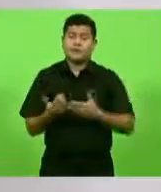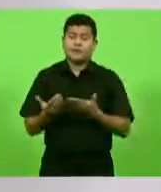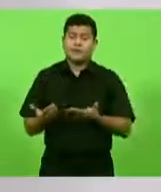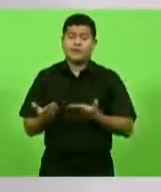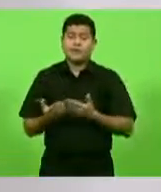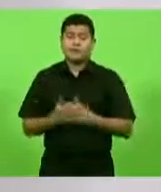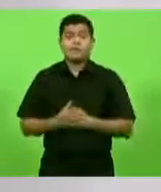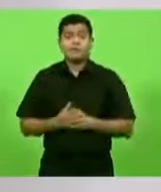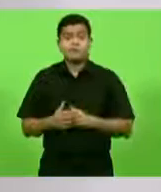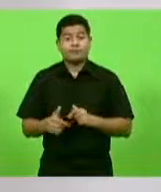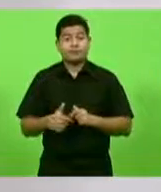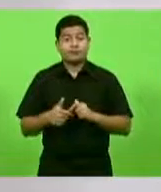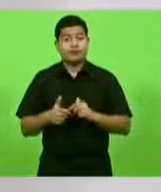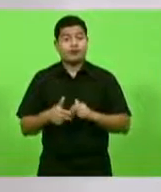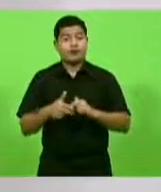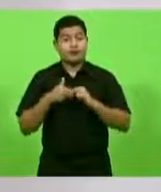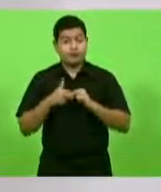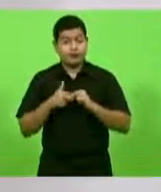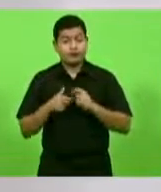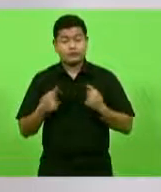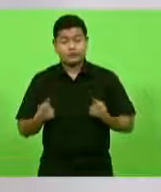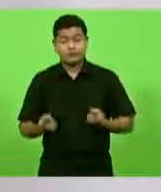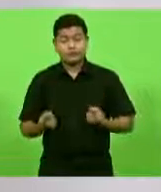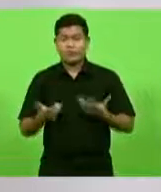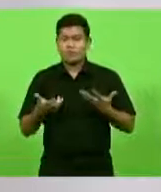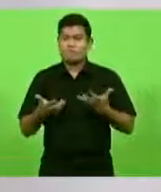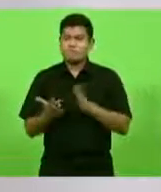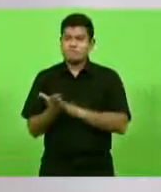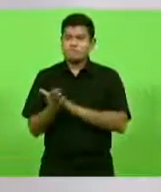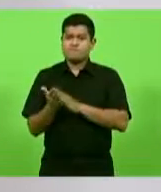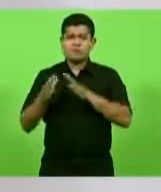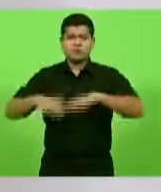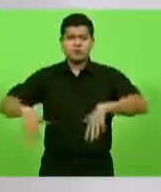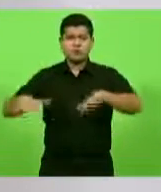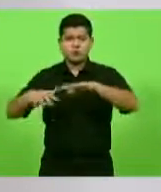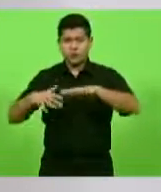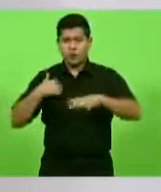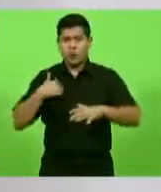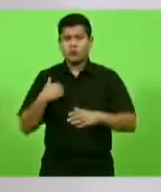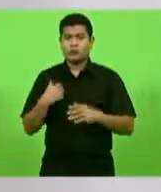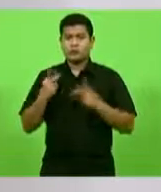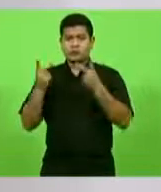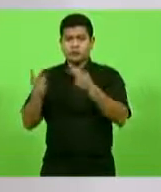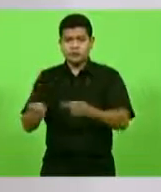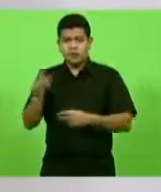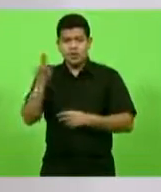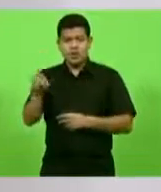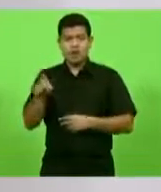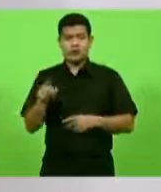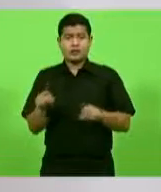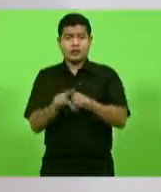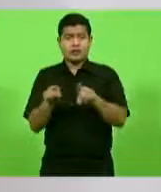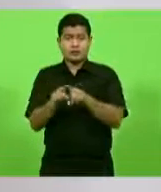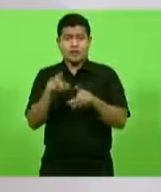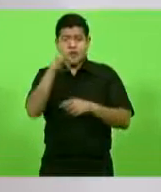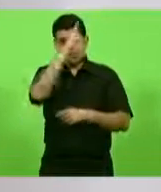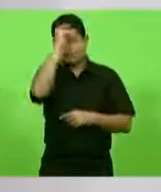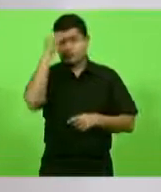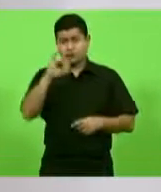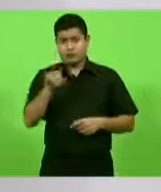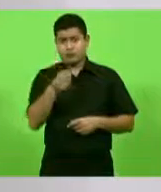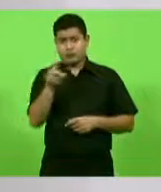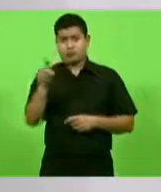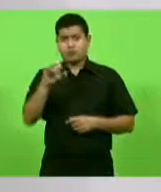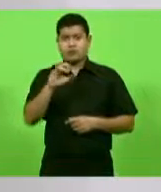Então, parabenizar a todos que estiveram lá e ao prefeito João Rodrigues